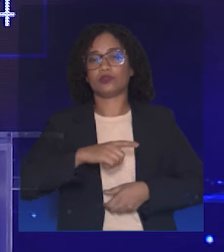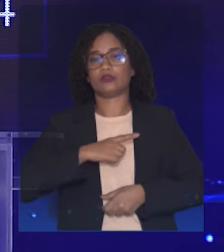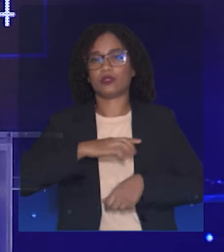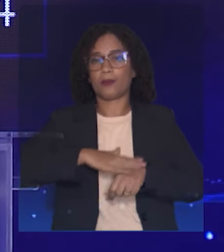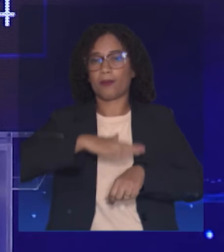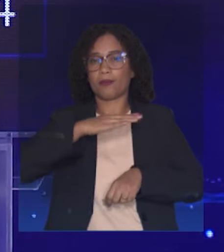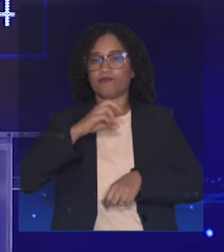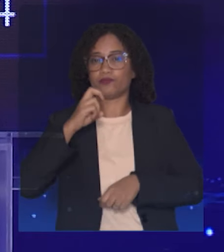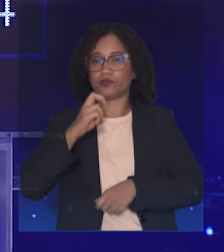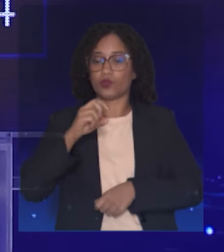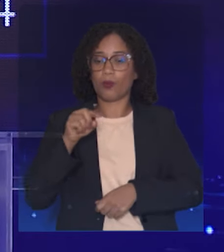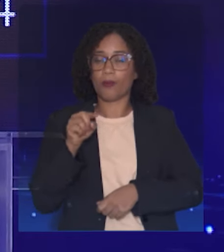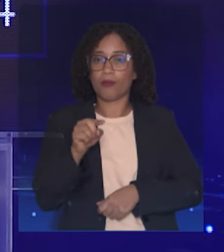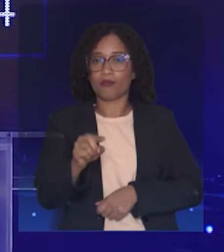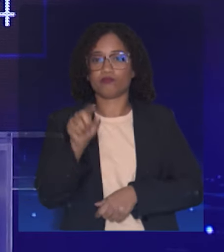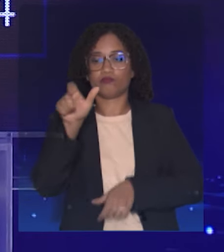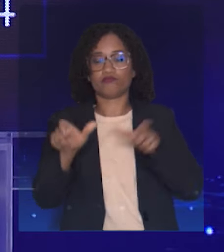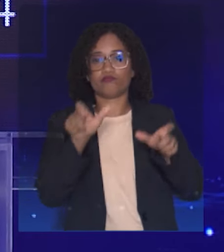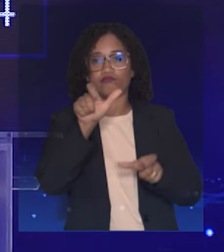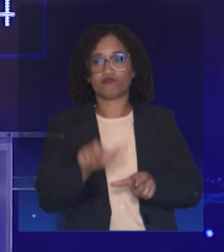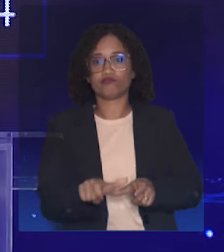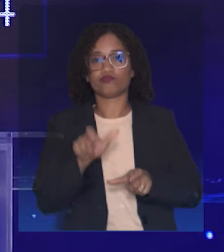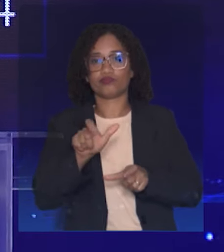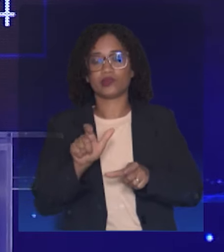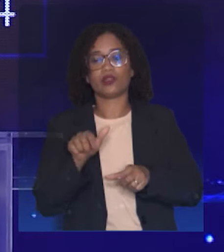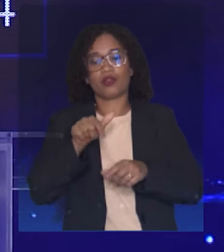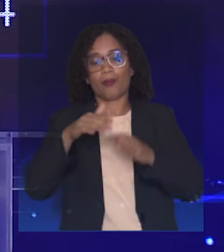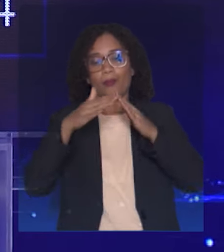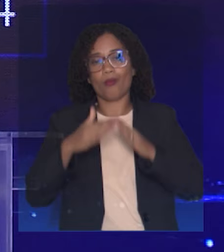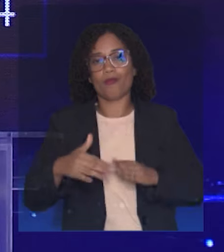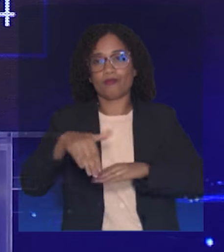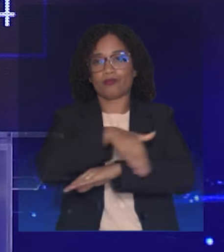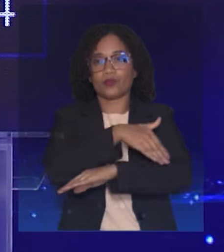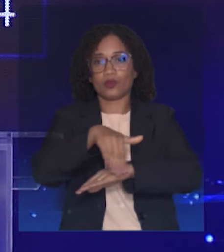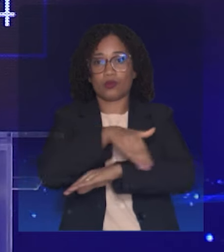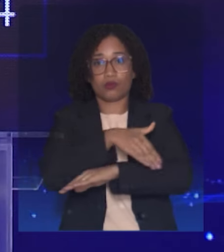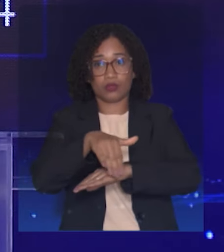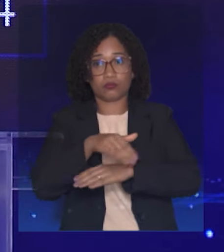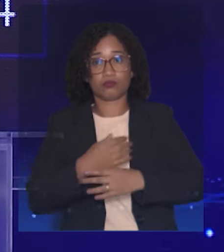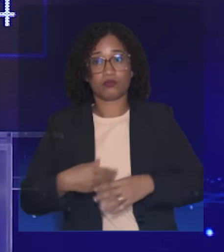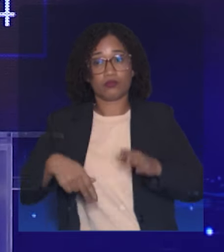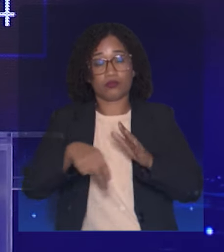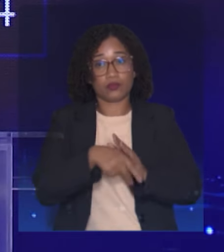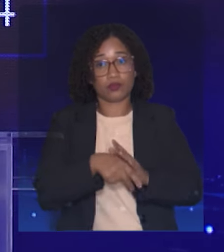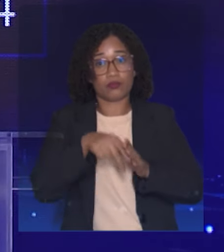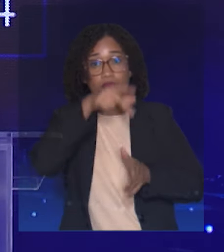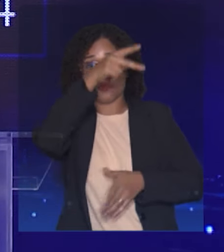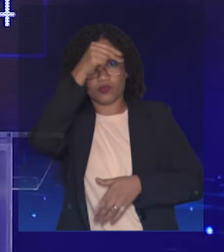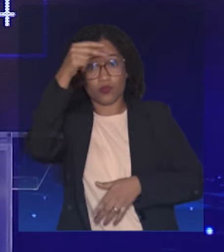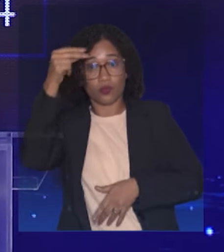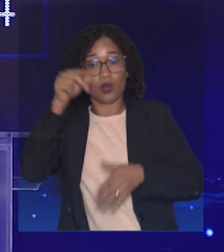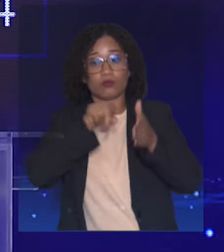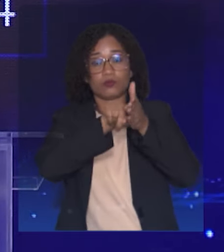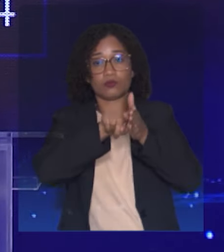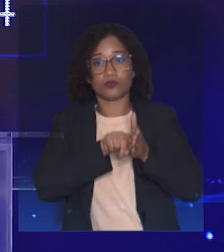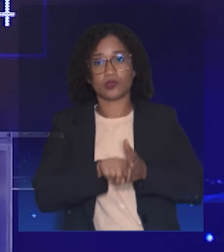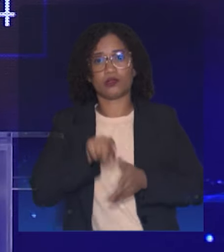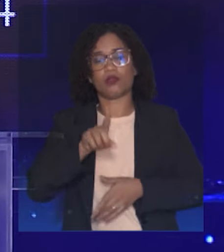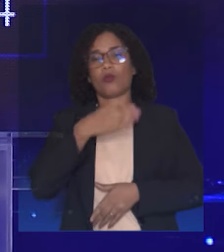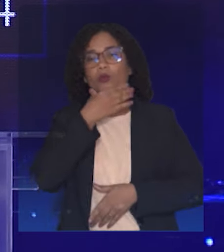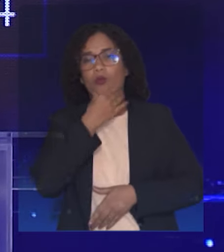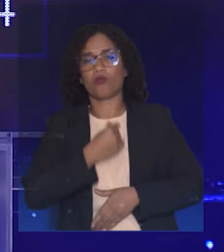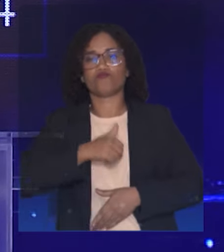situação de rua, segundo o censo feito pela própria prefeitura. São homens e mulheres, muitos com crianças,